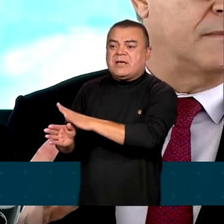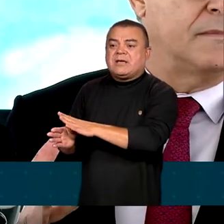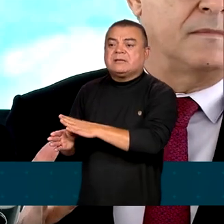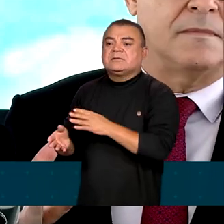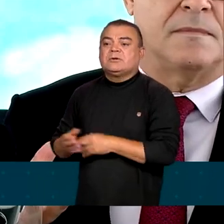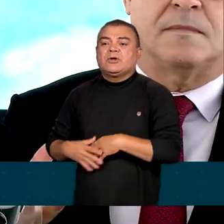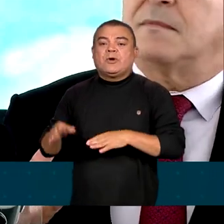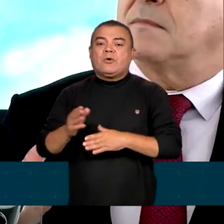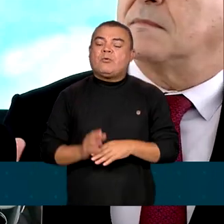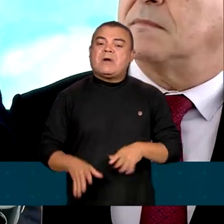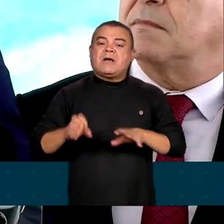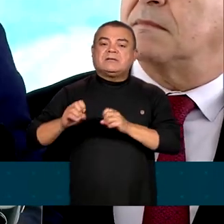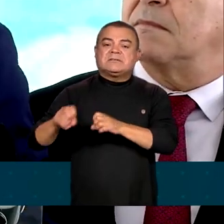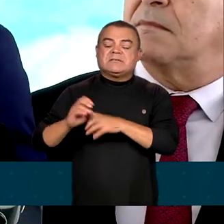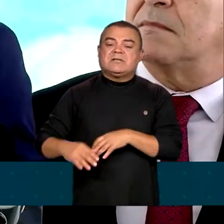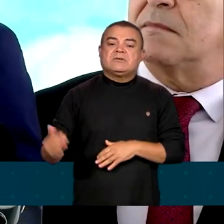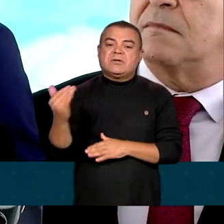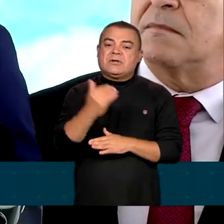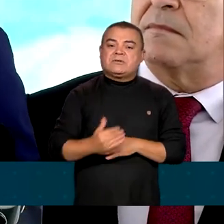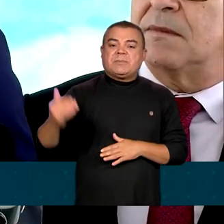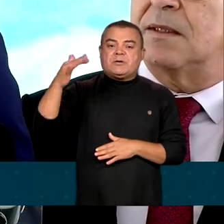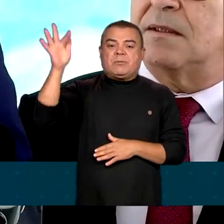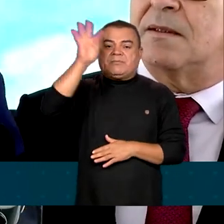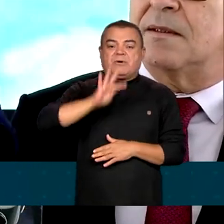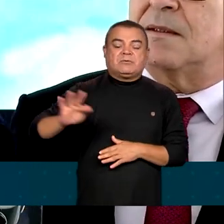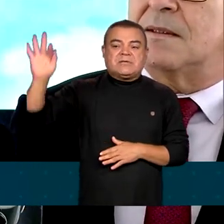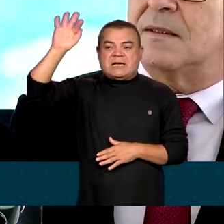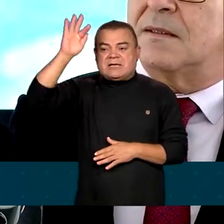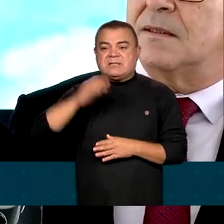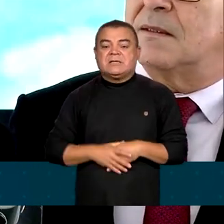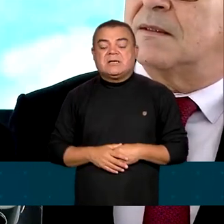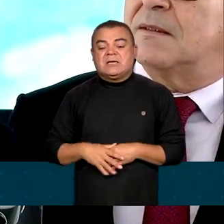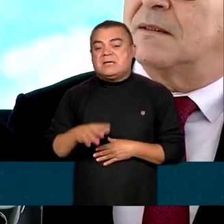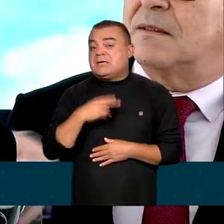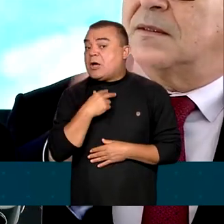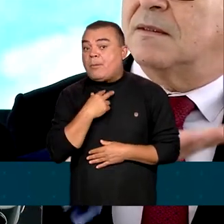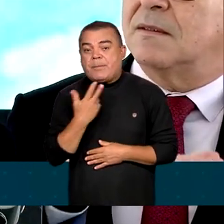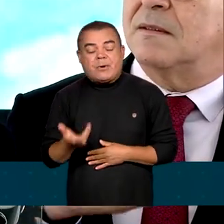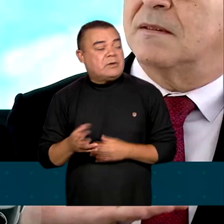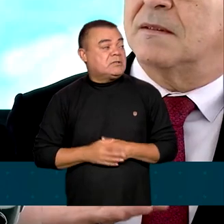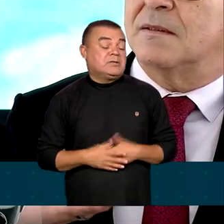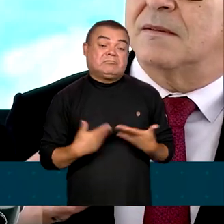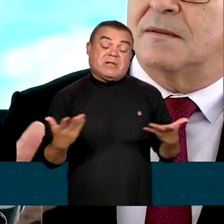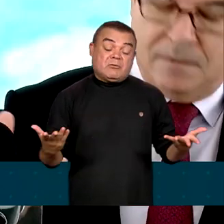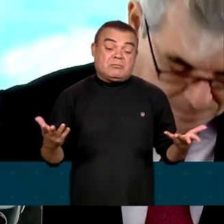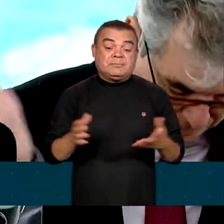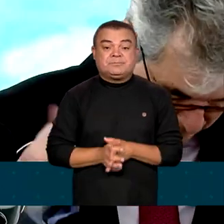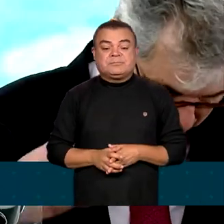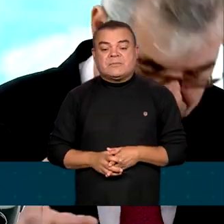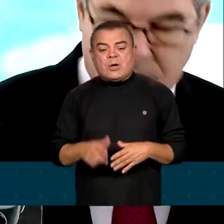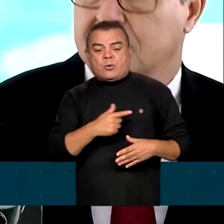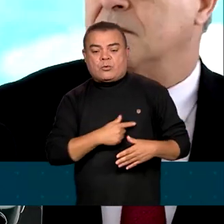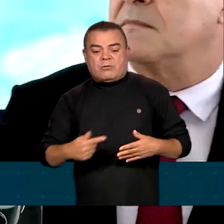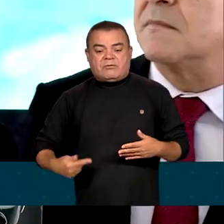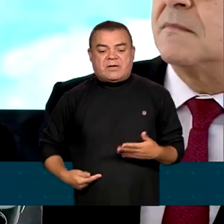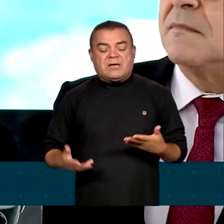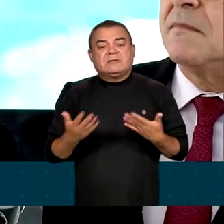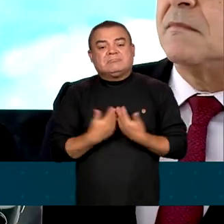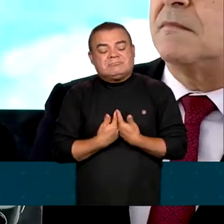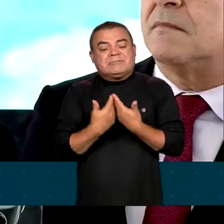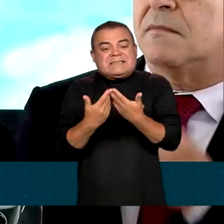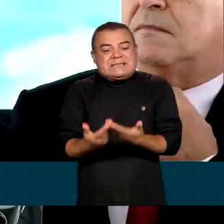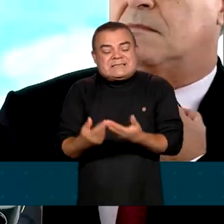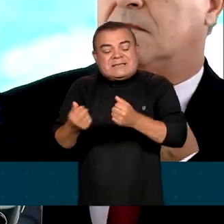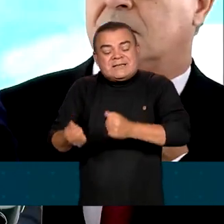superior para quem quer fazer uma faculdade e não tem condição. E é o dever do Estado facilitar o acesso a uma casa